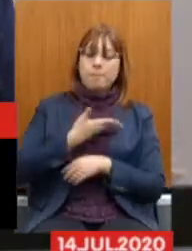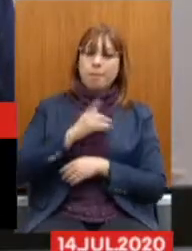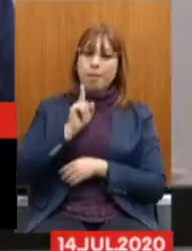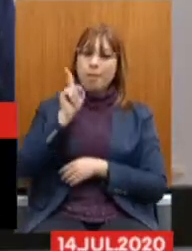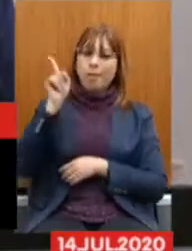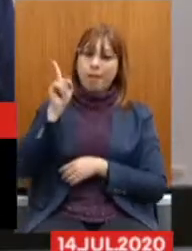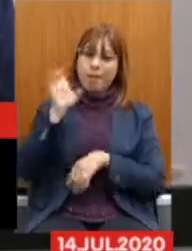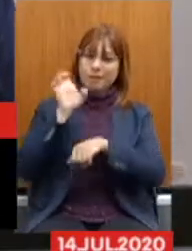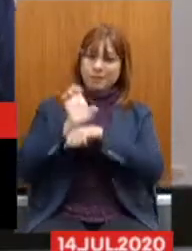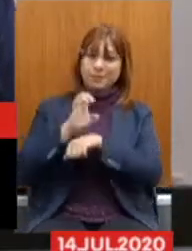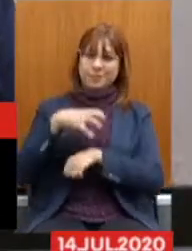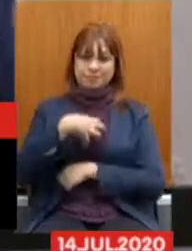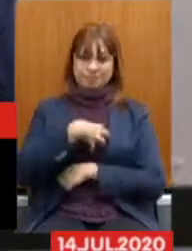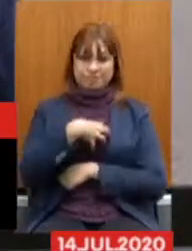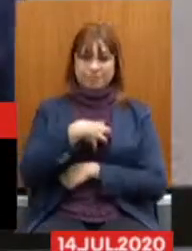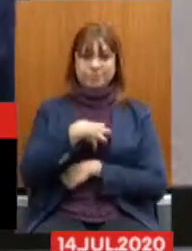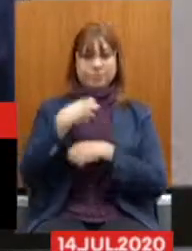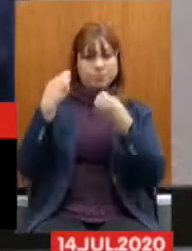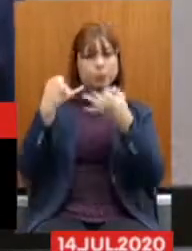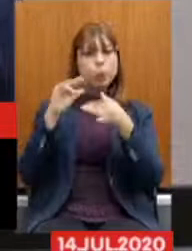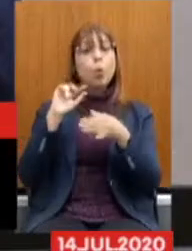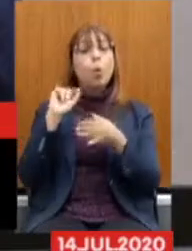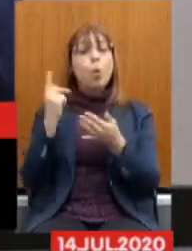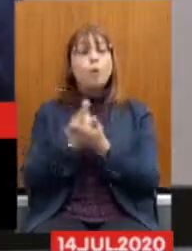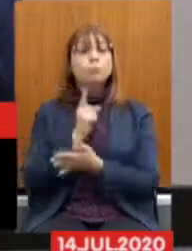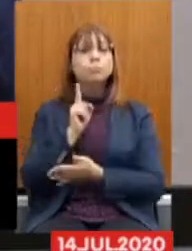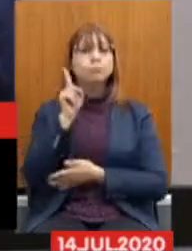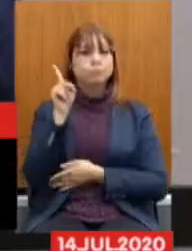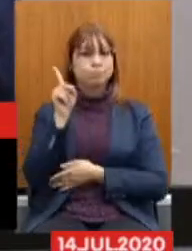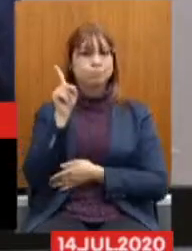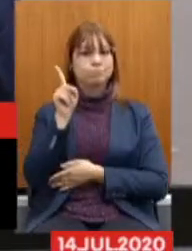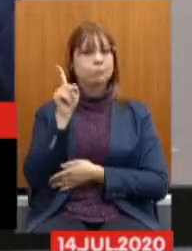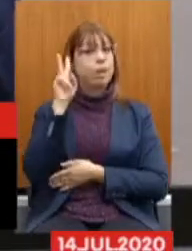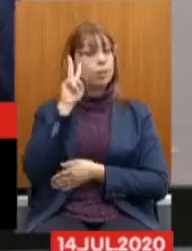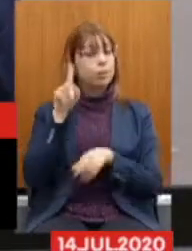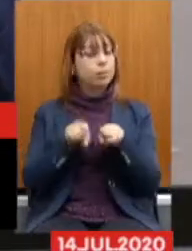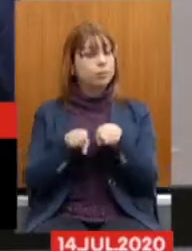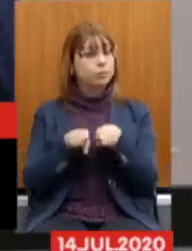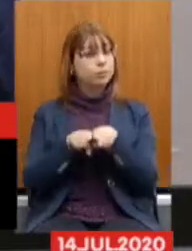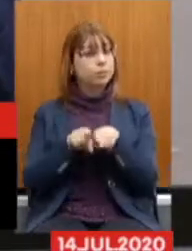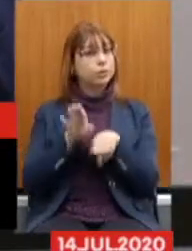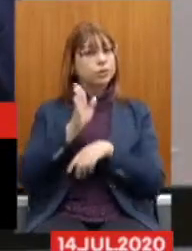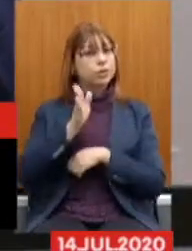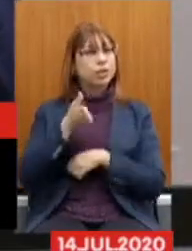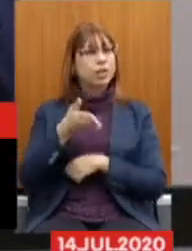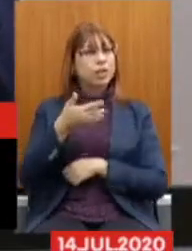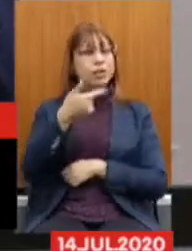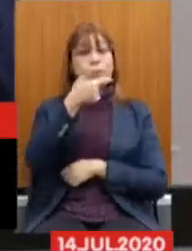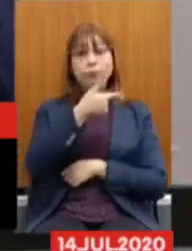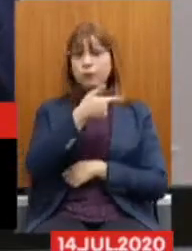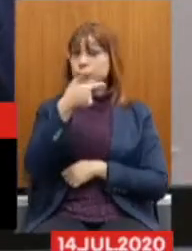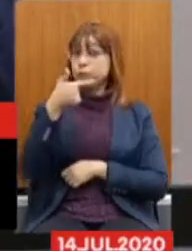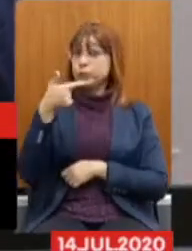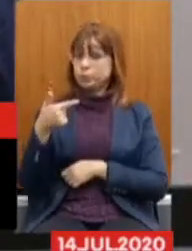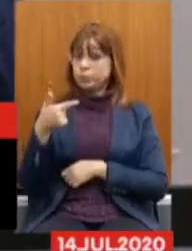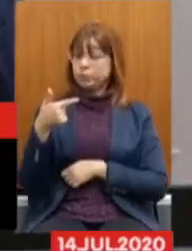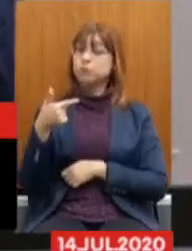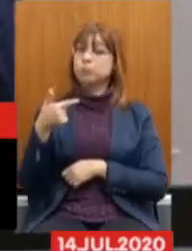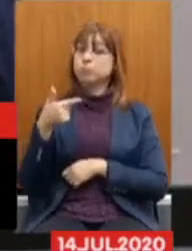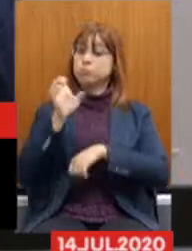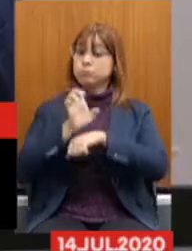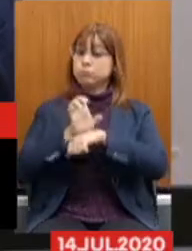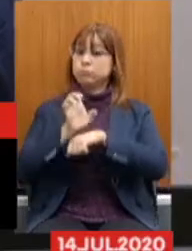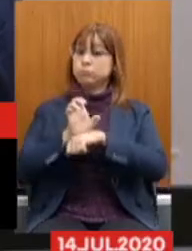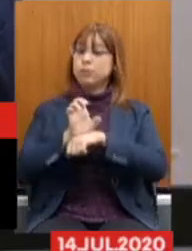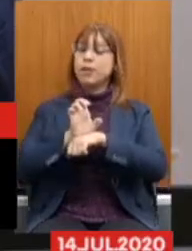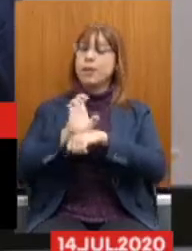naquele estado. Quero lembrar que nós já temos 22 estados, mais